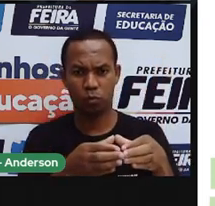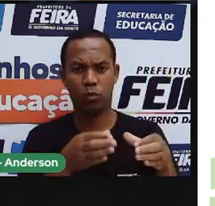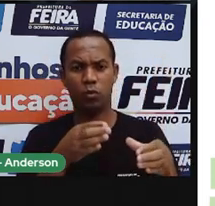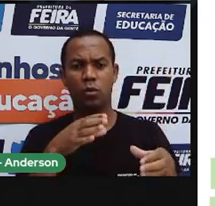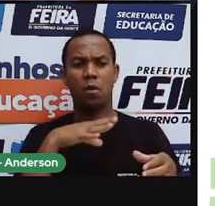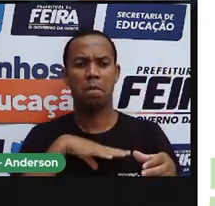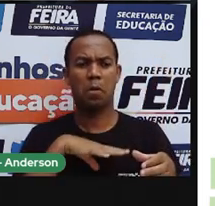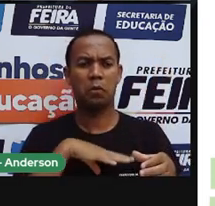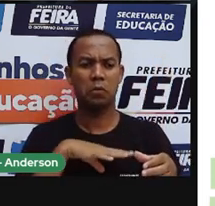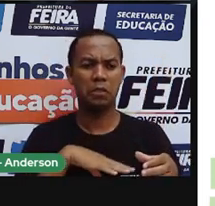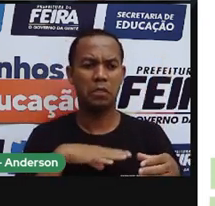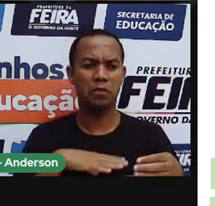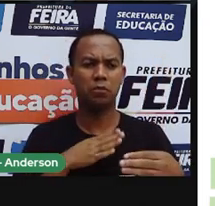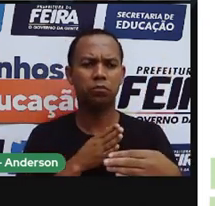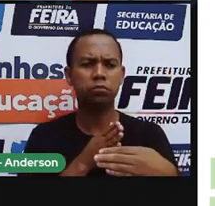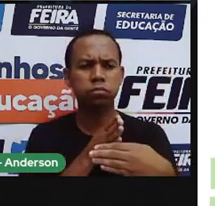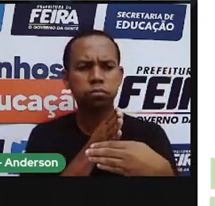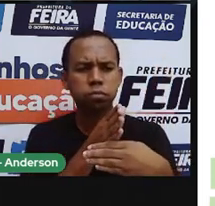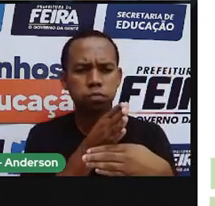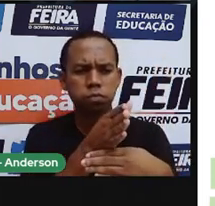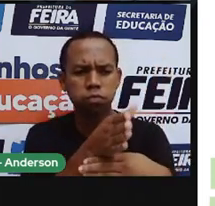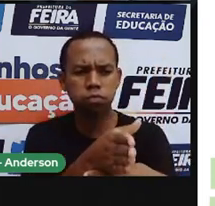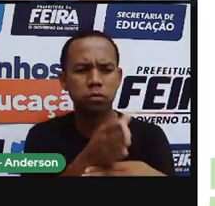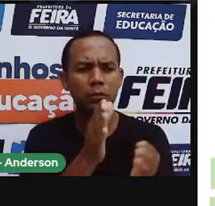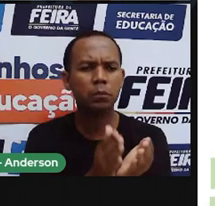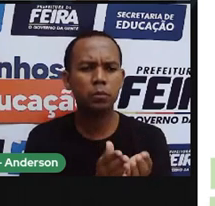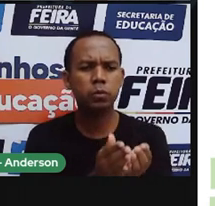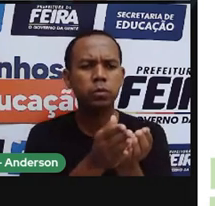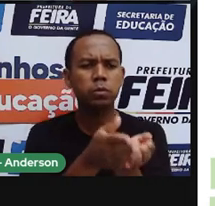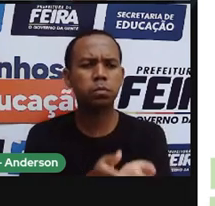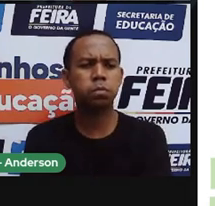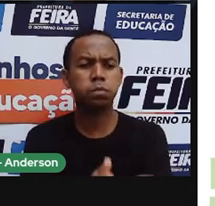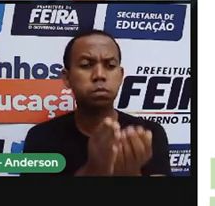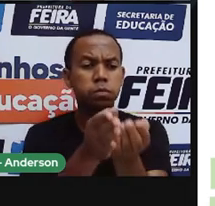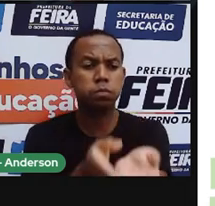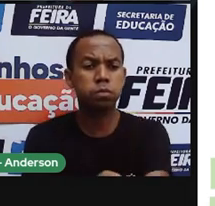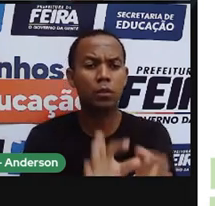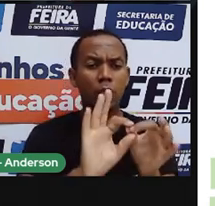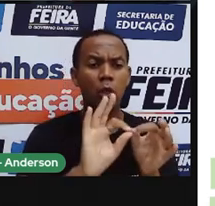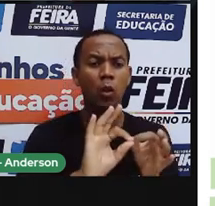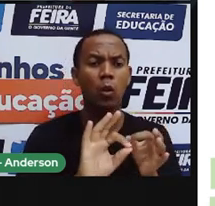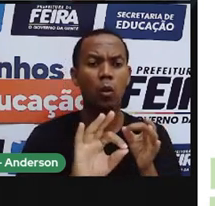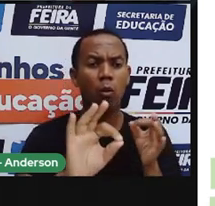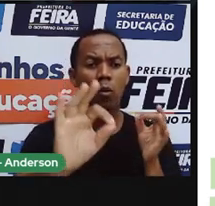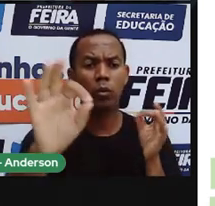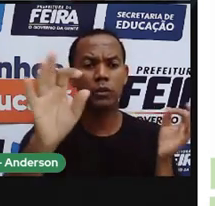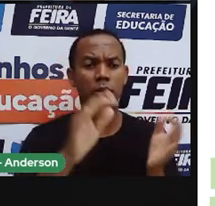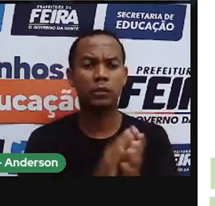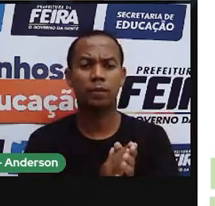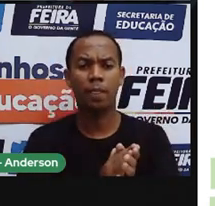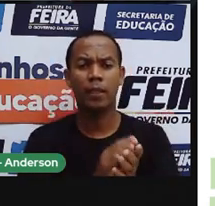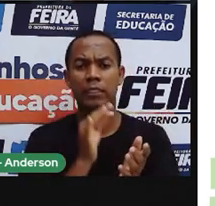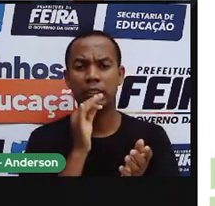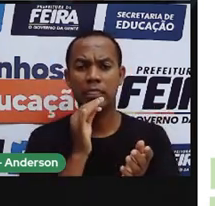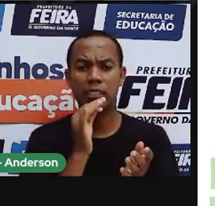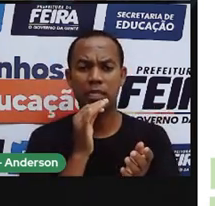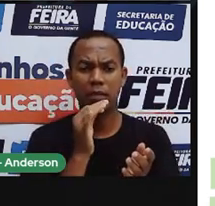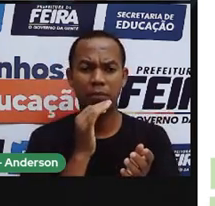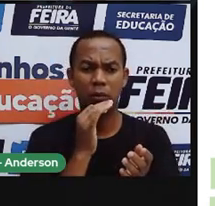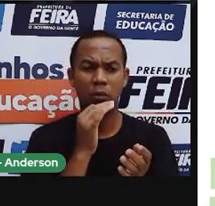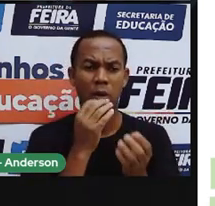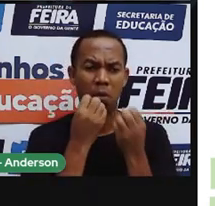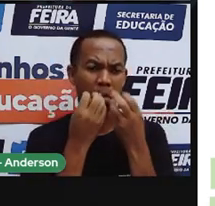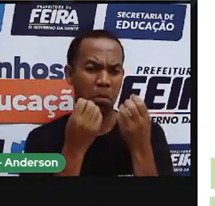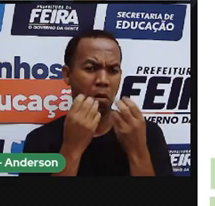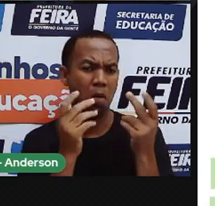ó, desde segunda-feira sobre isso. Essa chegada, ela não foi uma chegada tão pacífica assim, não tão